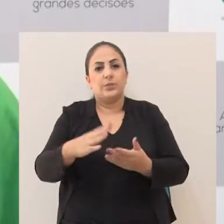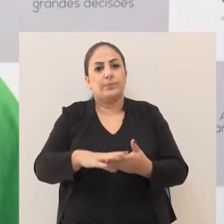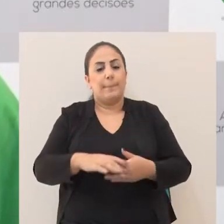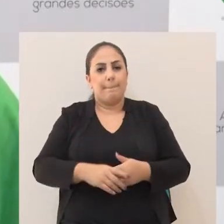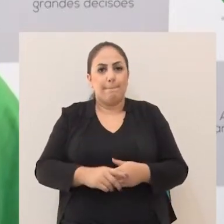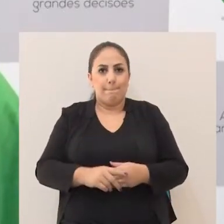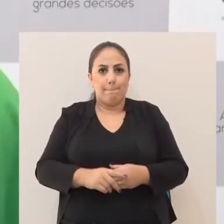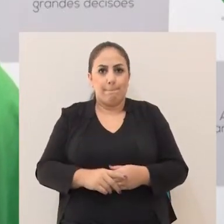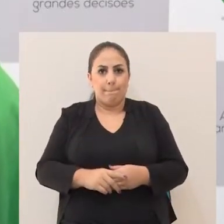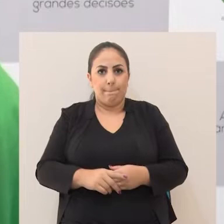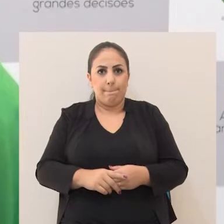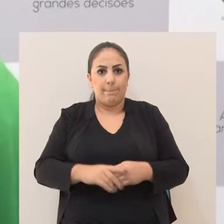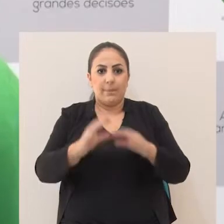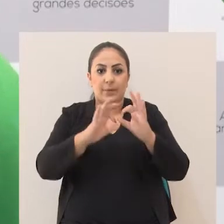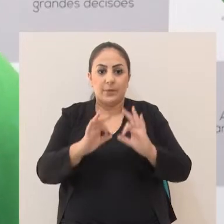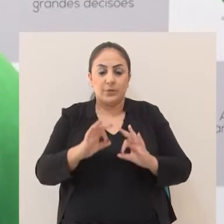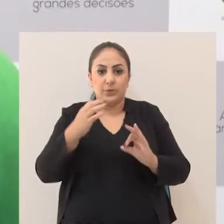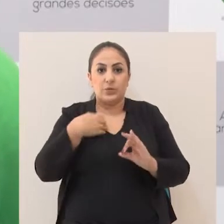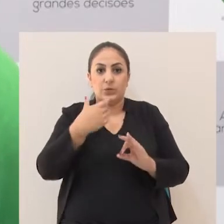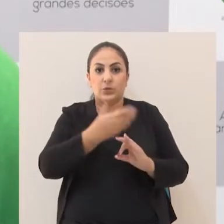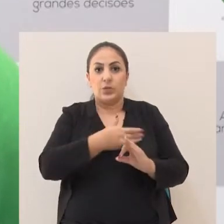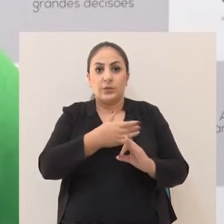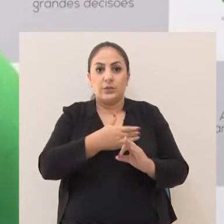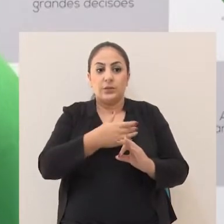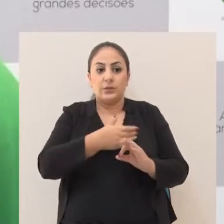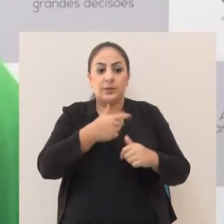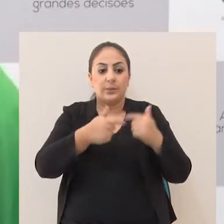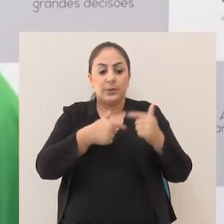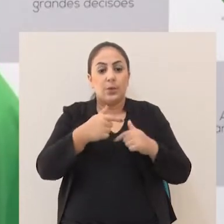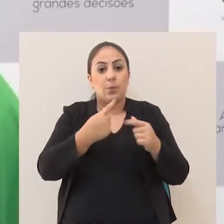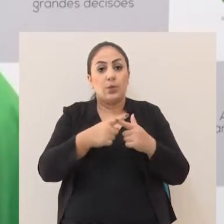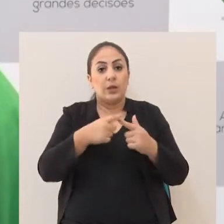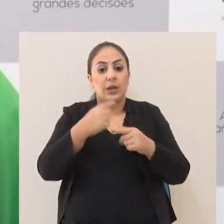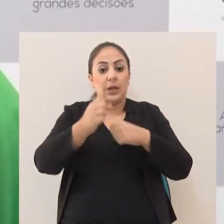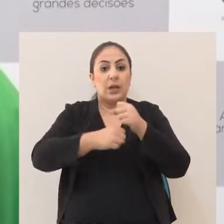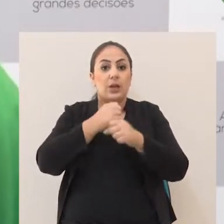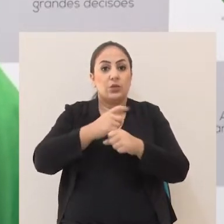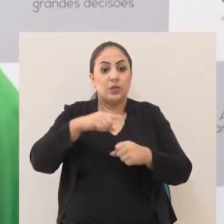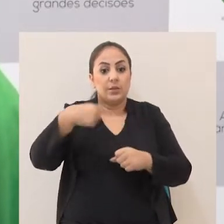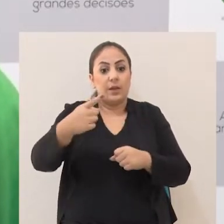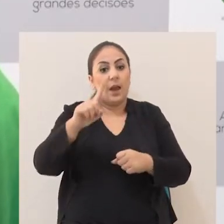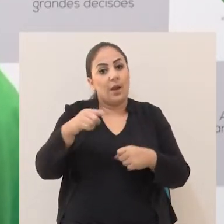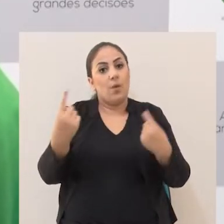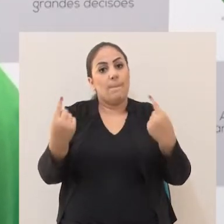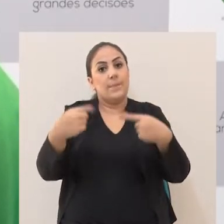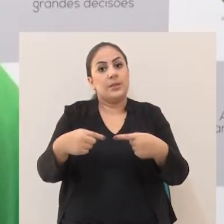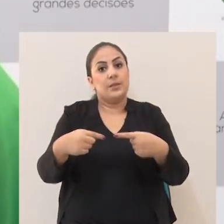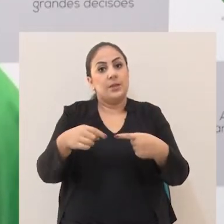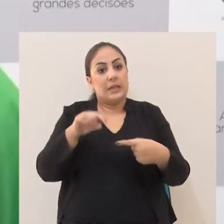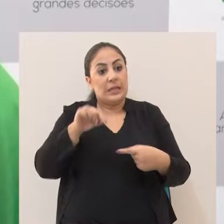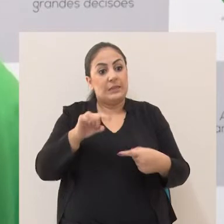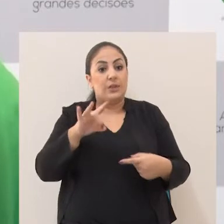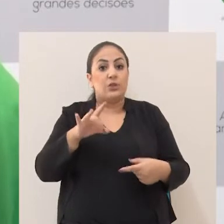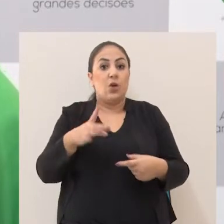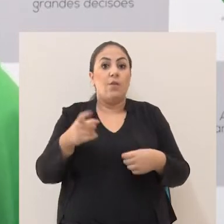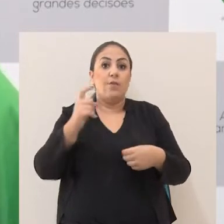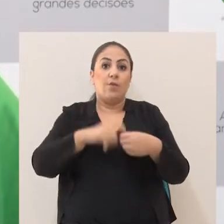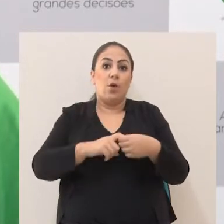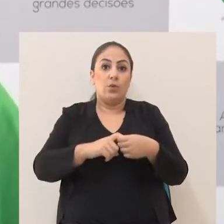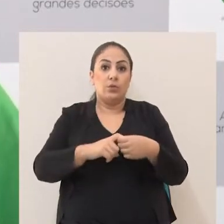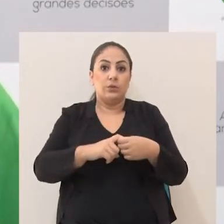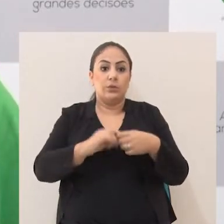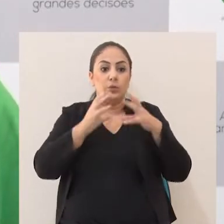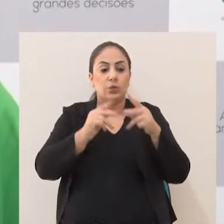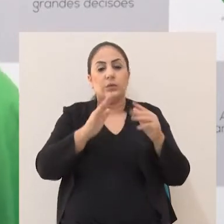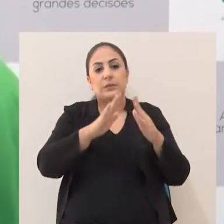Então é bem por aí. O projeto nosso para ano é trabalhar, até porque o ano que vem é competição, né? Esse ano foi uma retomada.